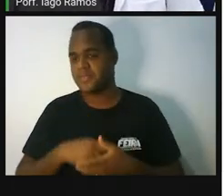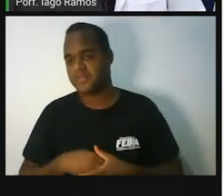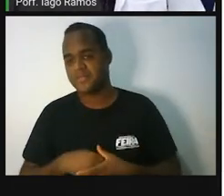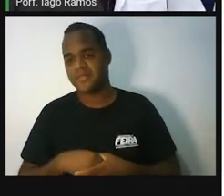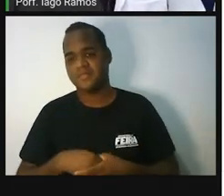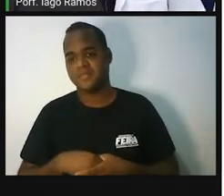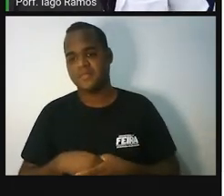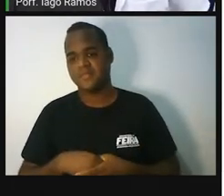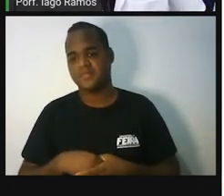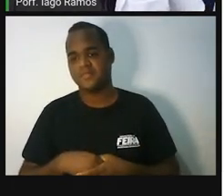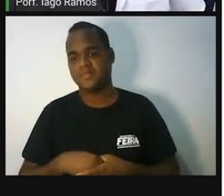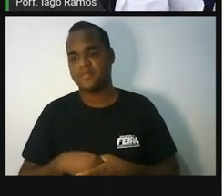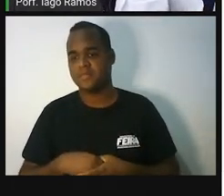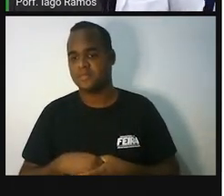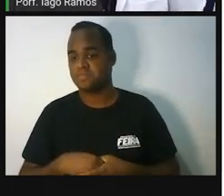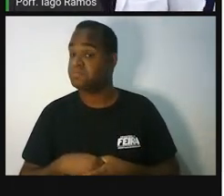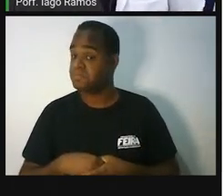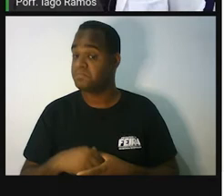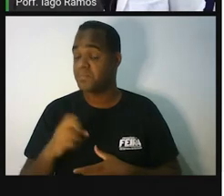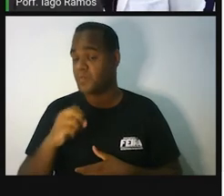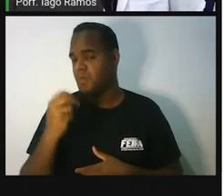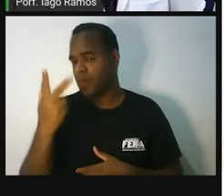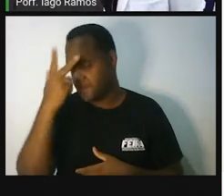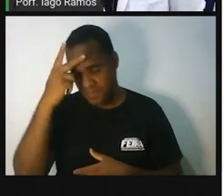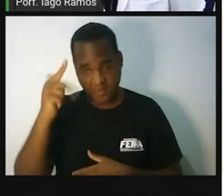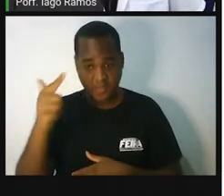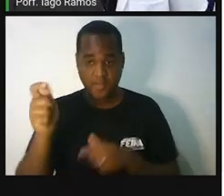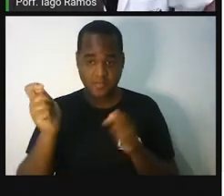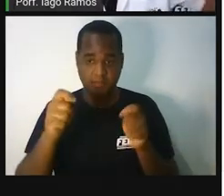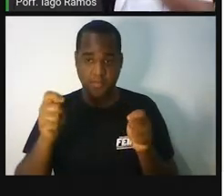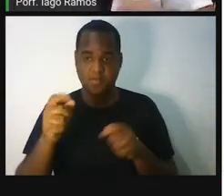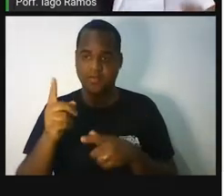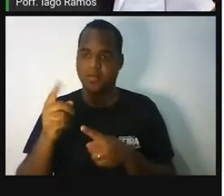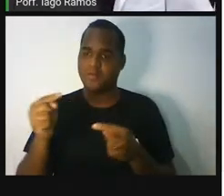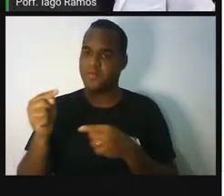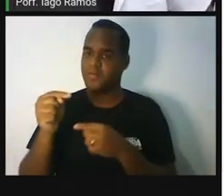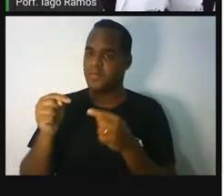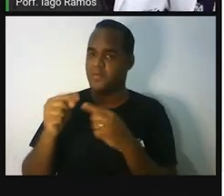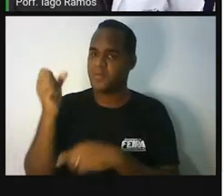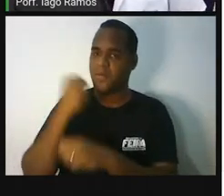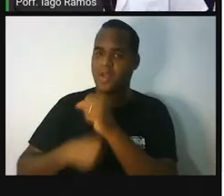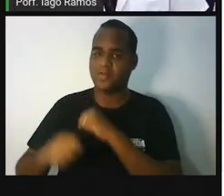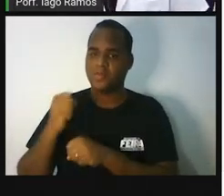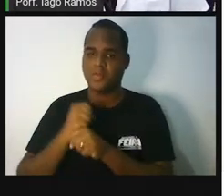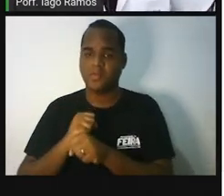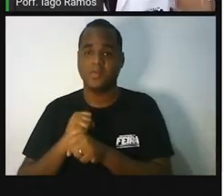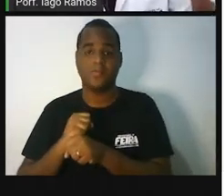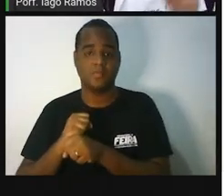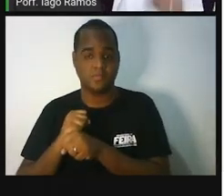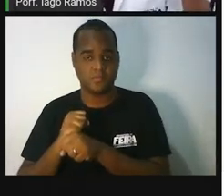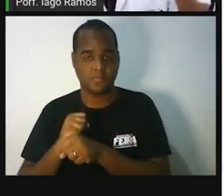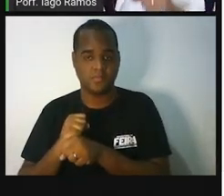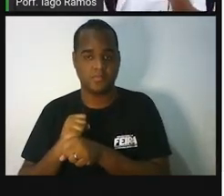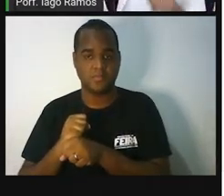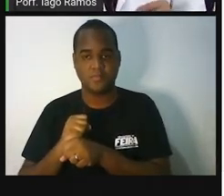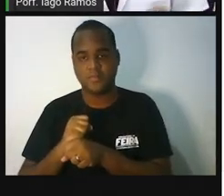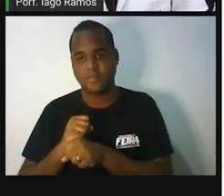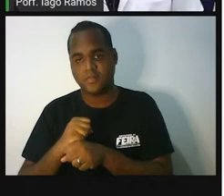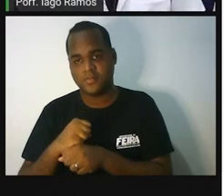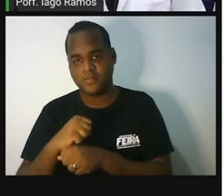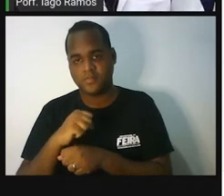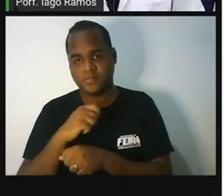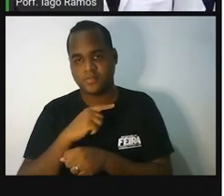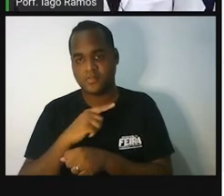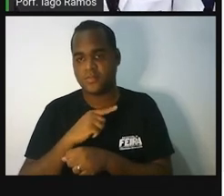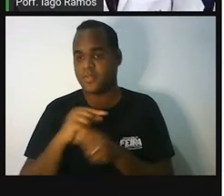E outra coisa que a pessoa vai precisar usar é o ano que ela nasceu. Você que vai fazer a mágica não pode saber